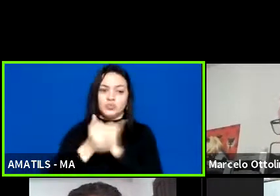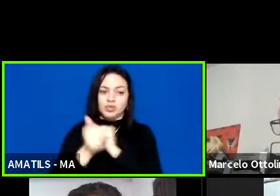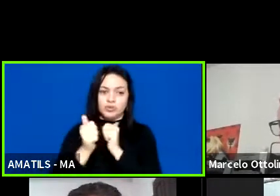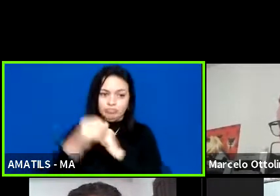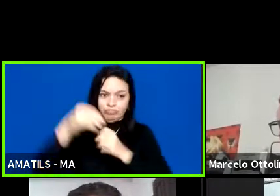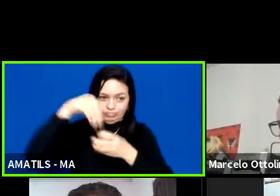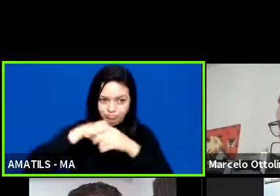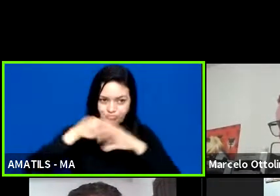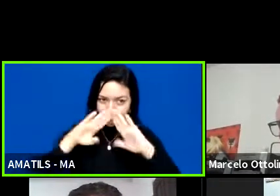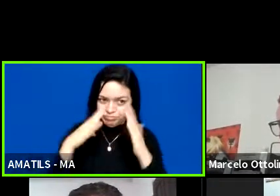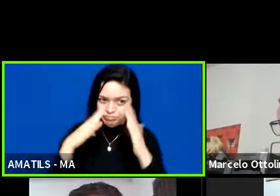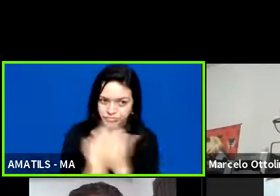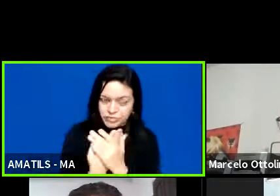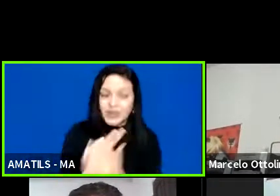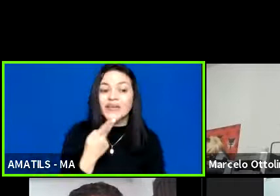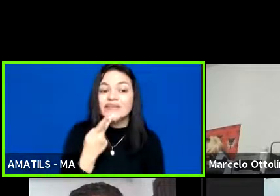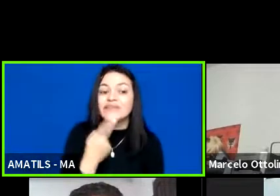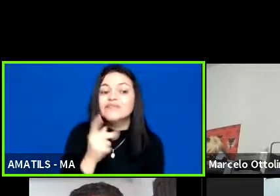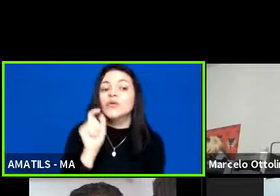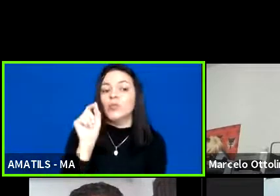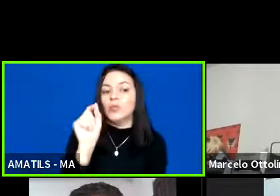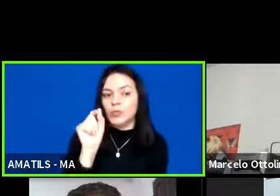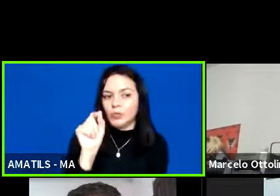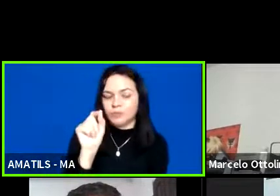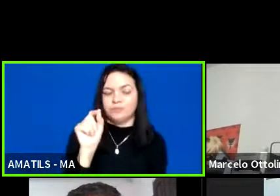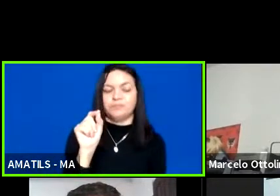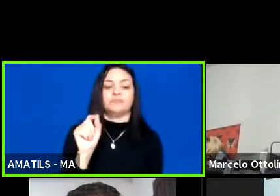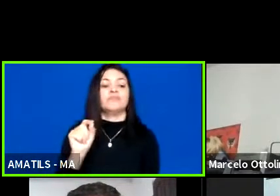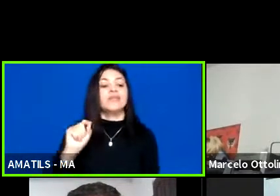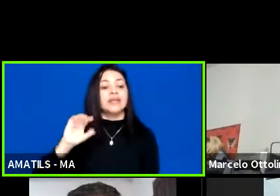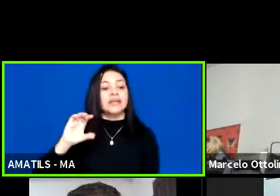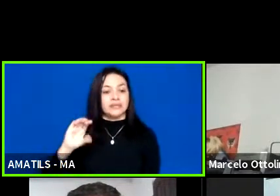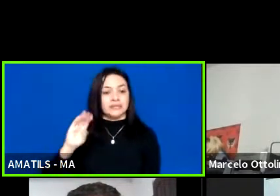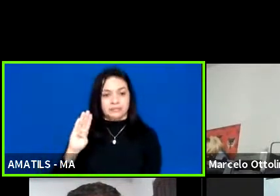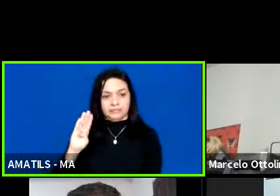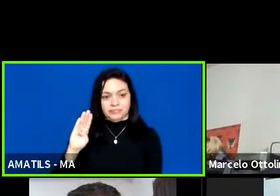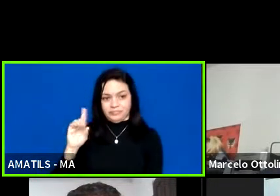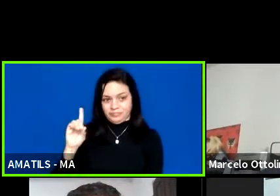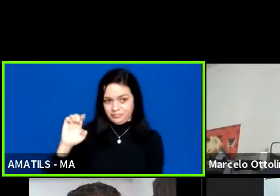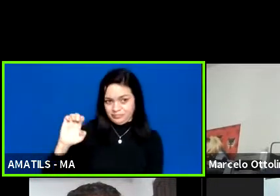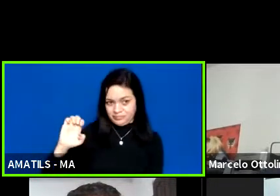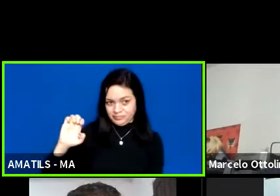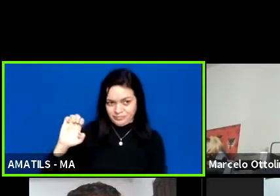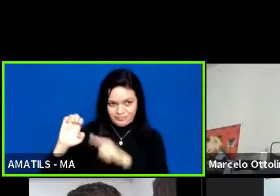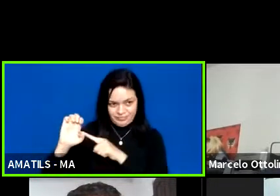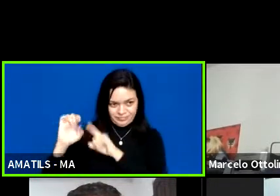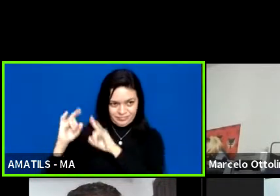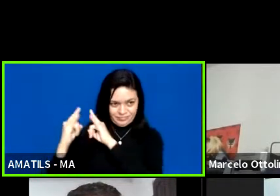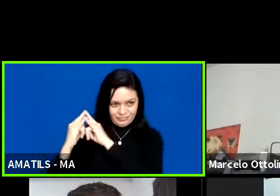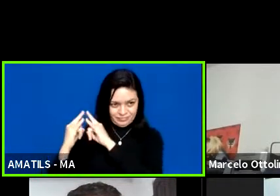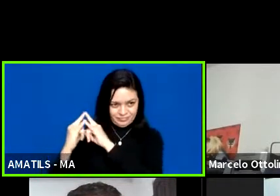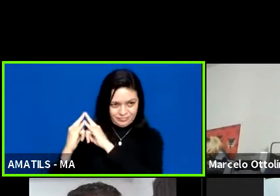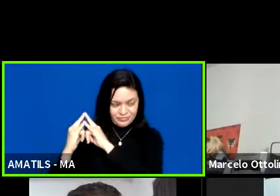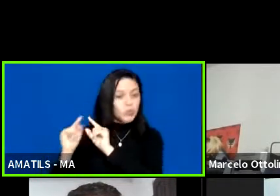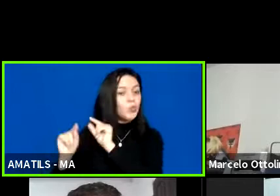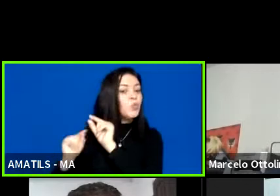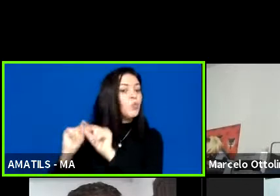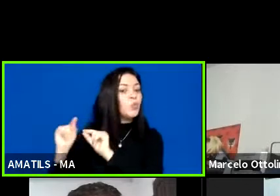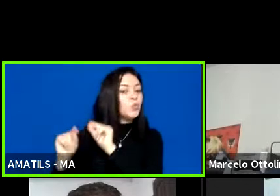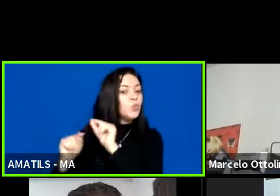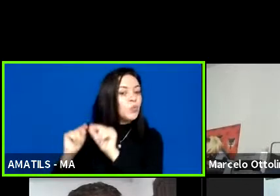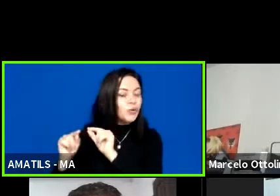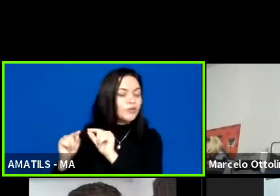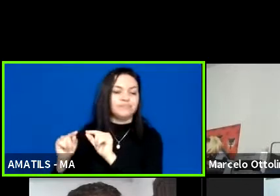e digo para vocês o seguinte, a CBDE, que é essa entidade, ela recebe hoje, através da